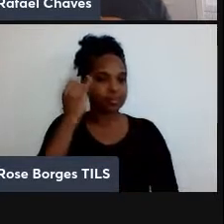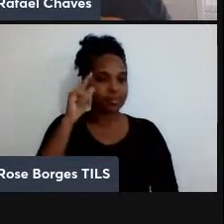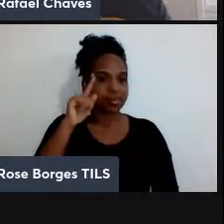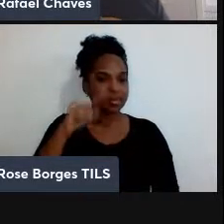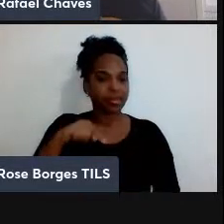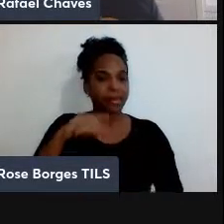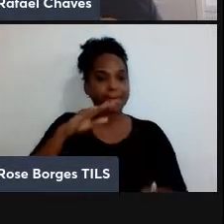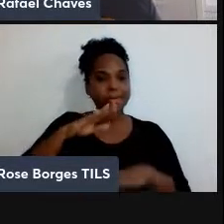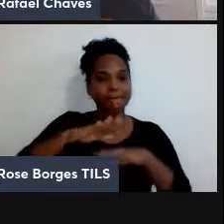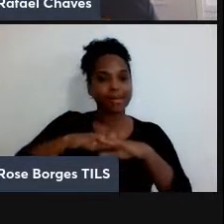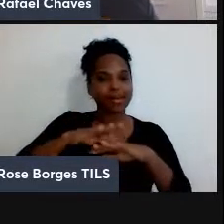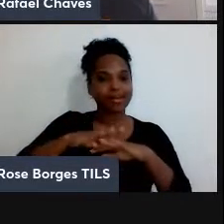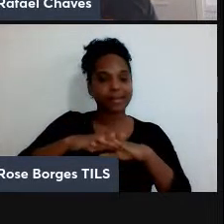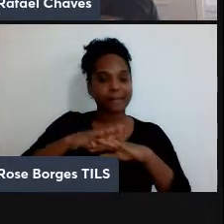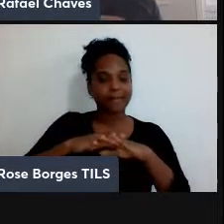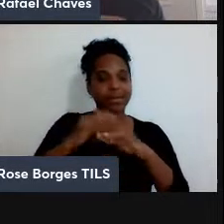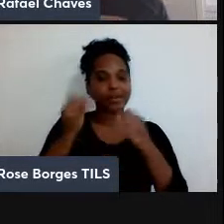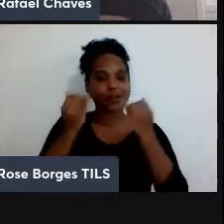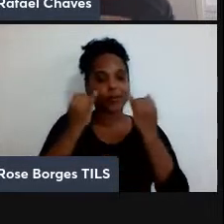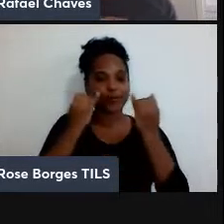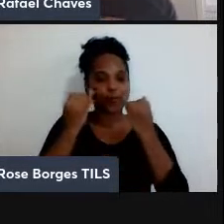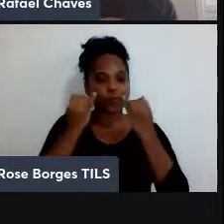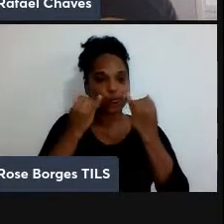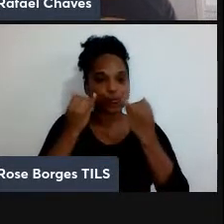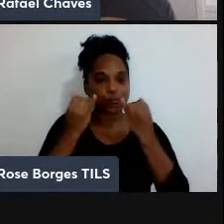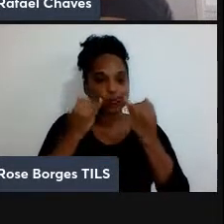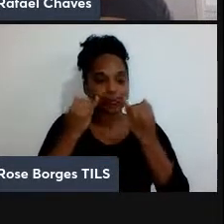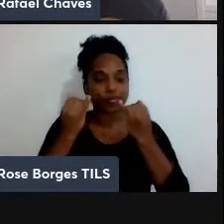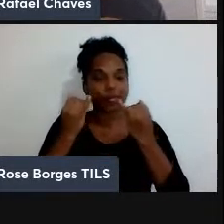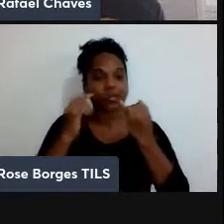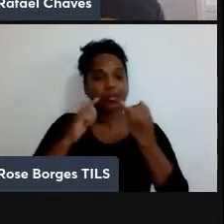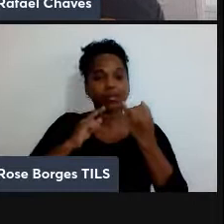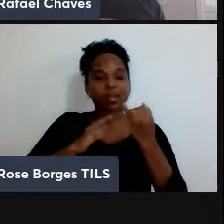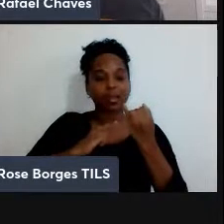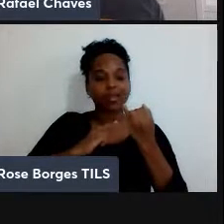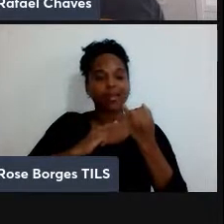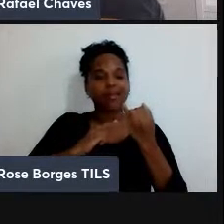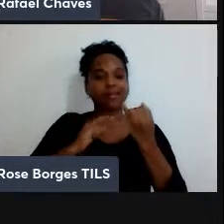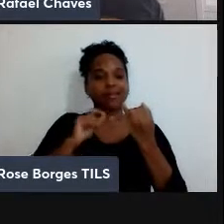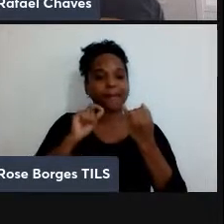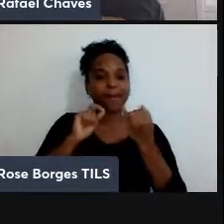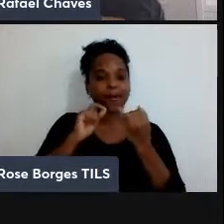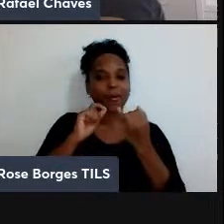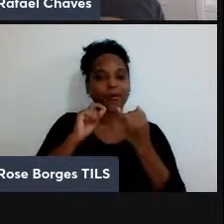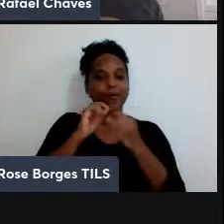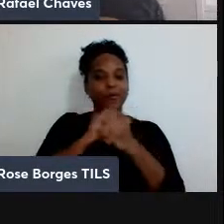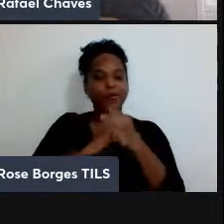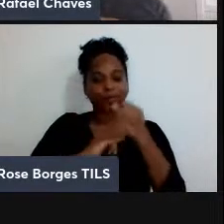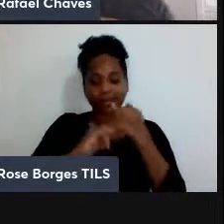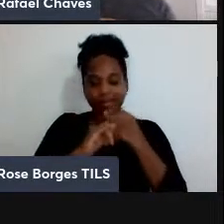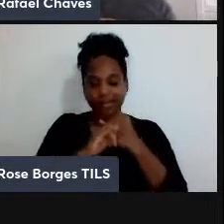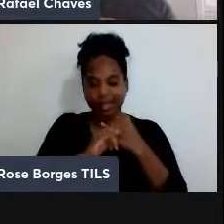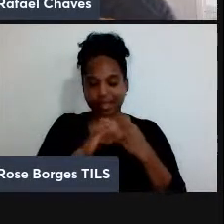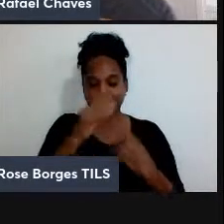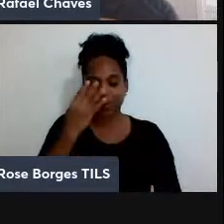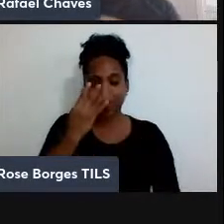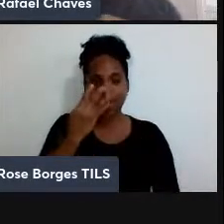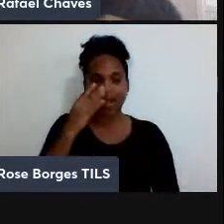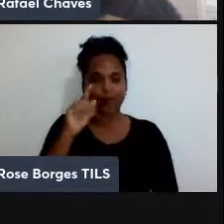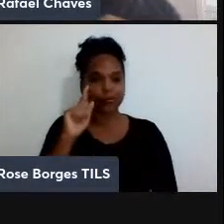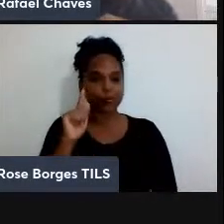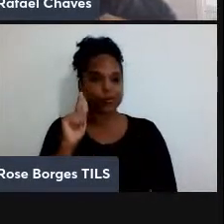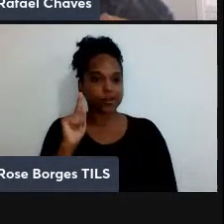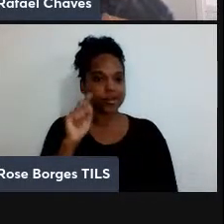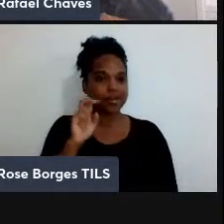informação. É o está por detrás, por exemplo, do 4G, 5G, enfim, atrás de toda essa revolução